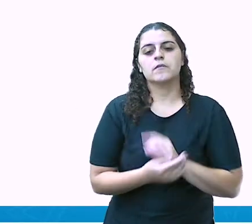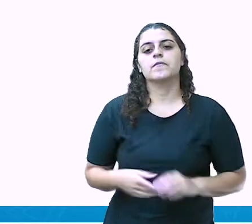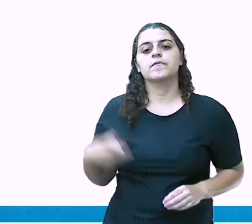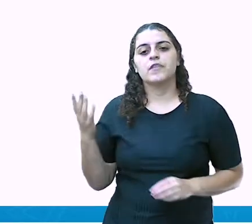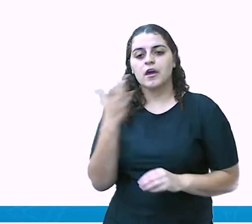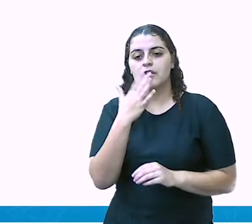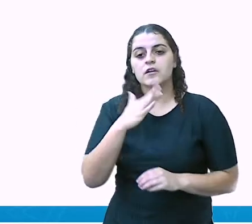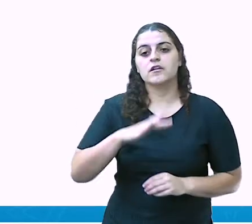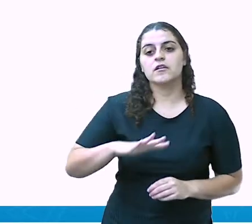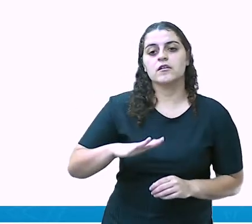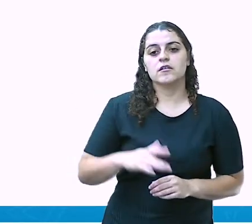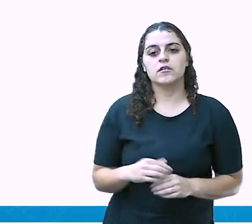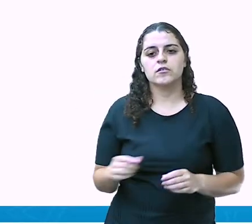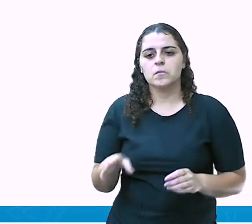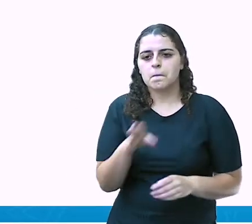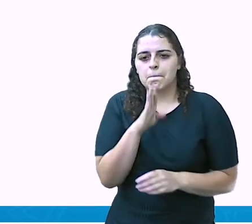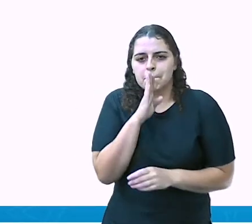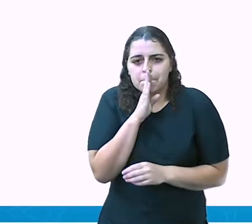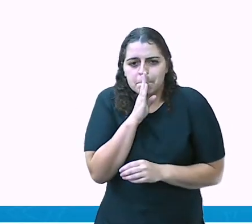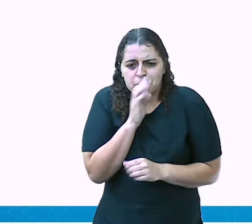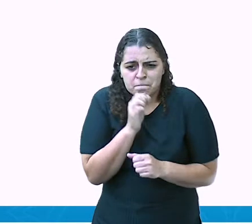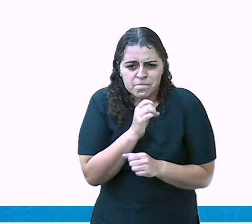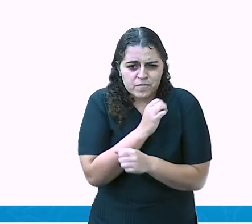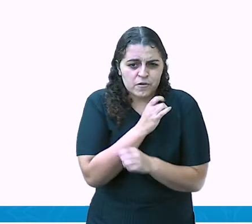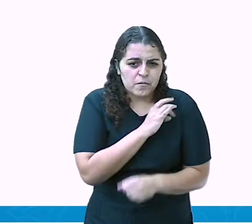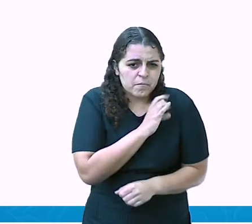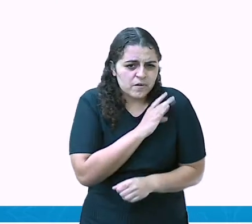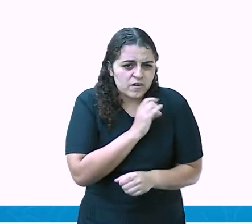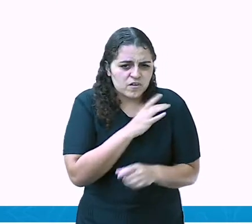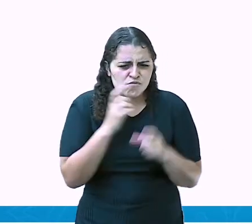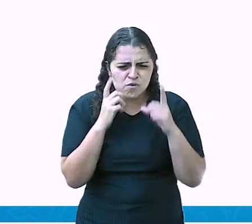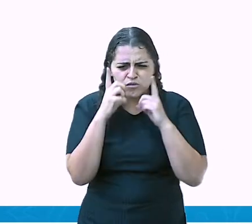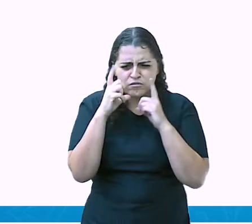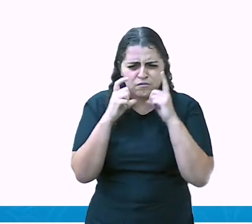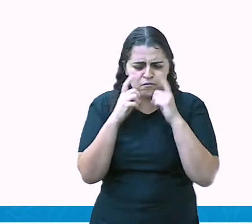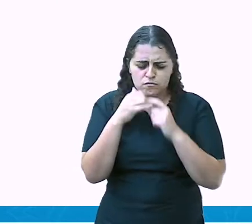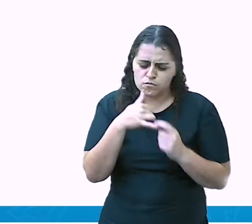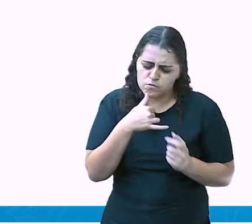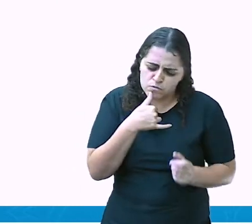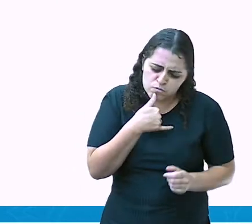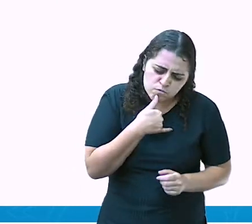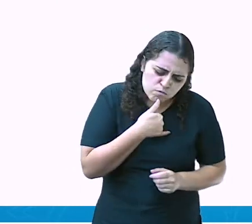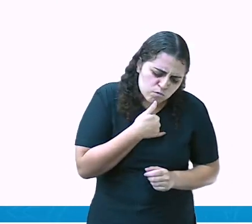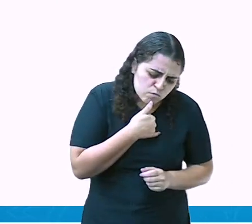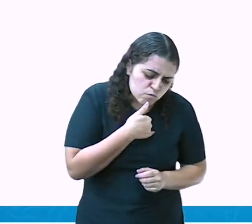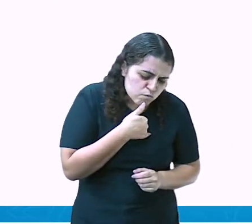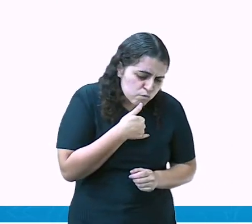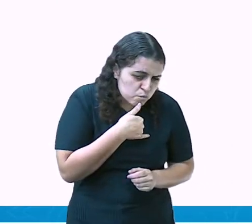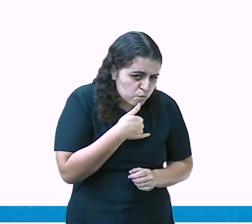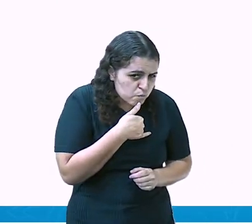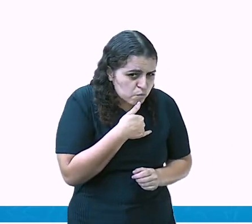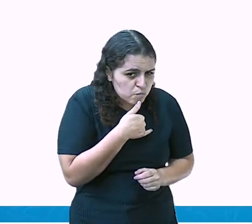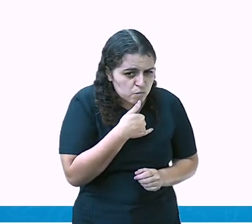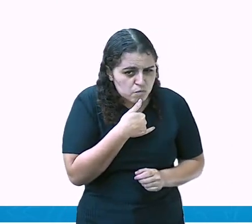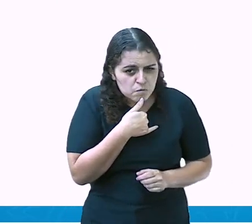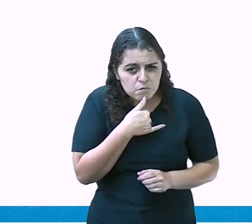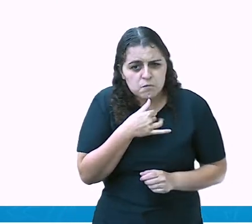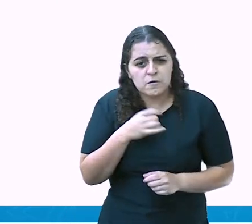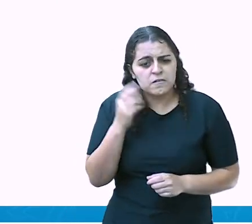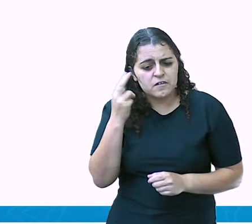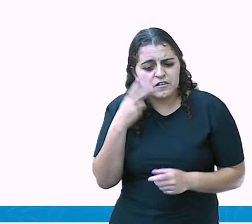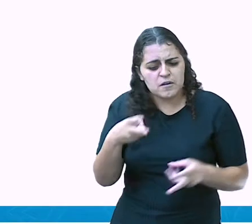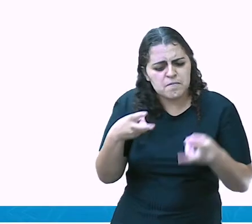A criança encolhida, com a expressão, né? Toda caidinha, roxinho. Então, a fobia social, você